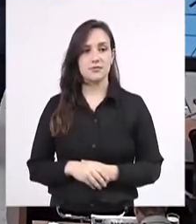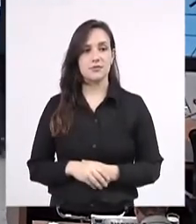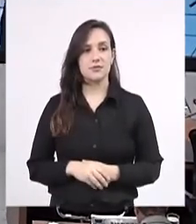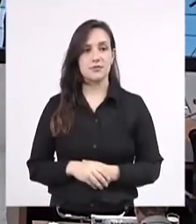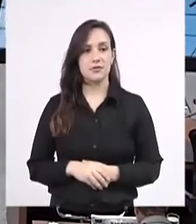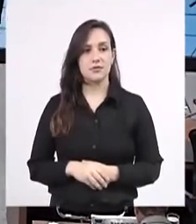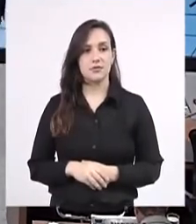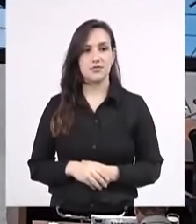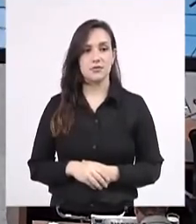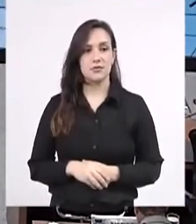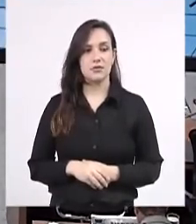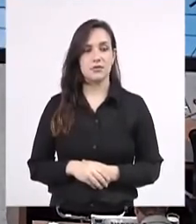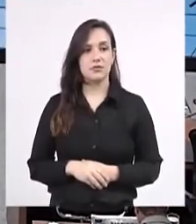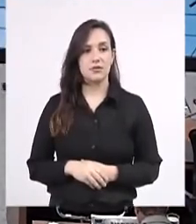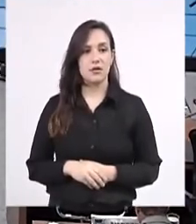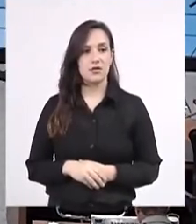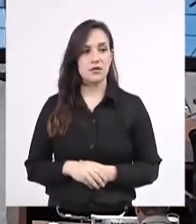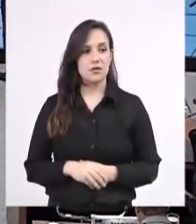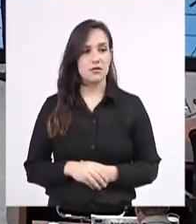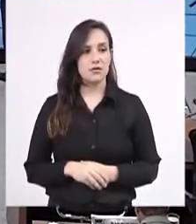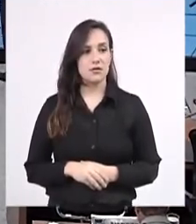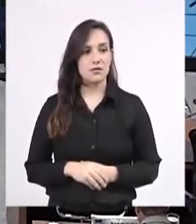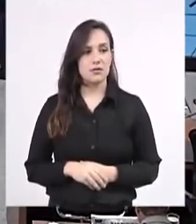V.S.